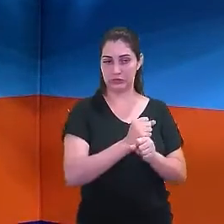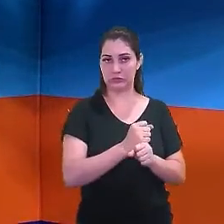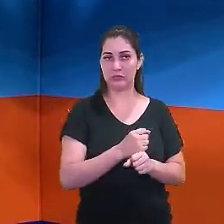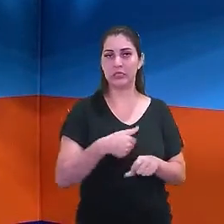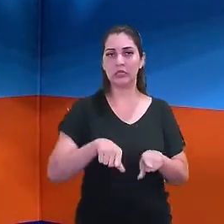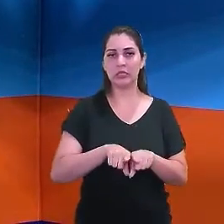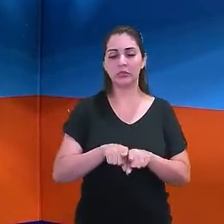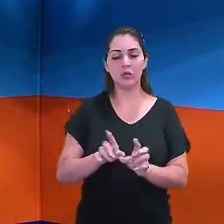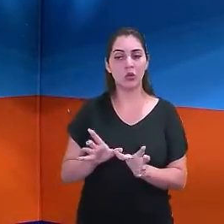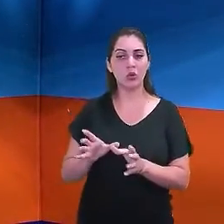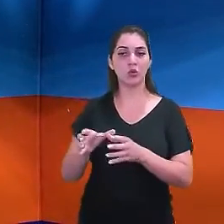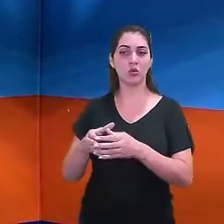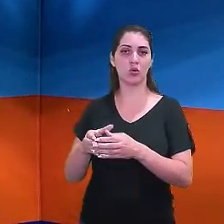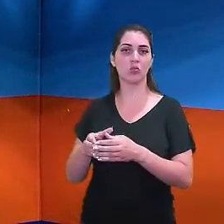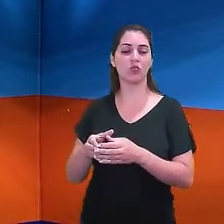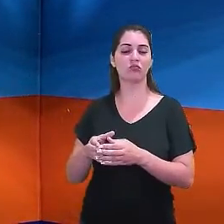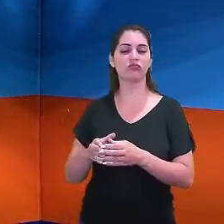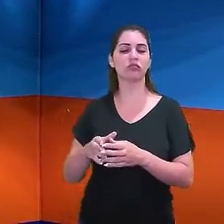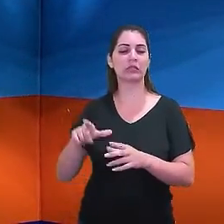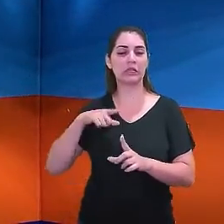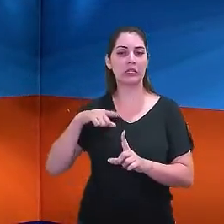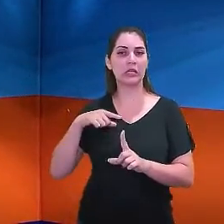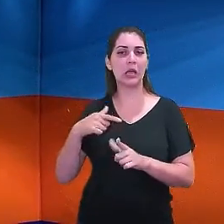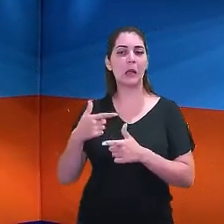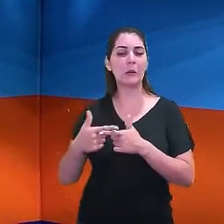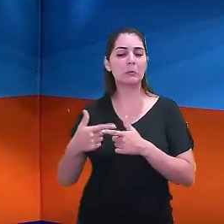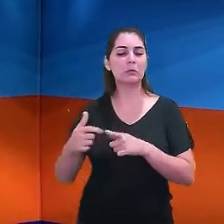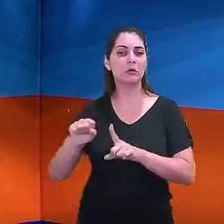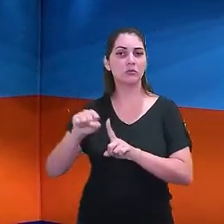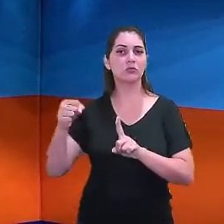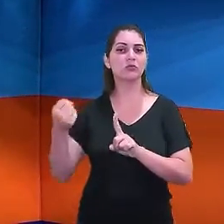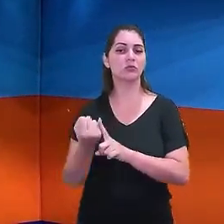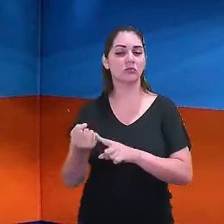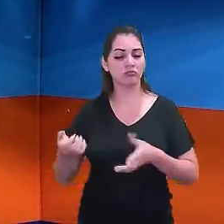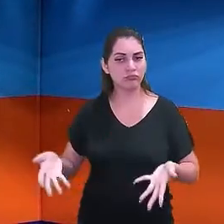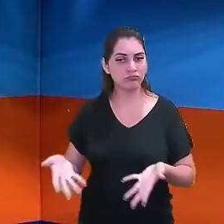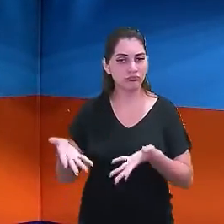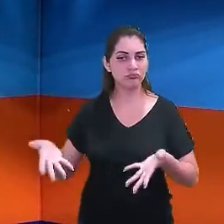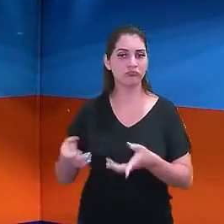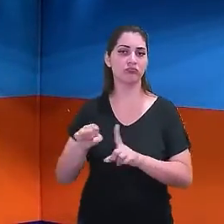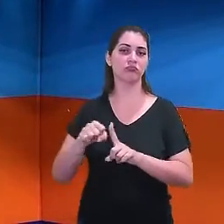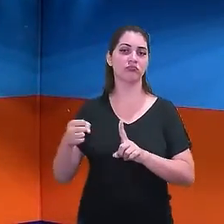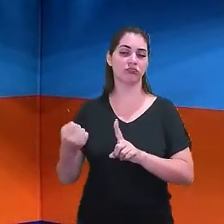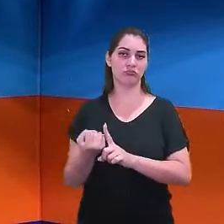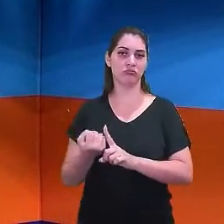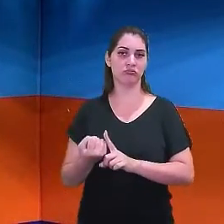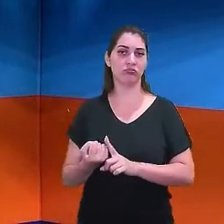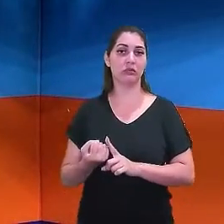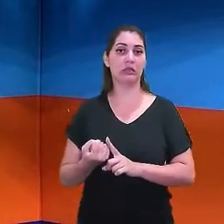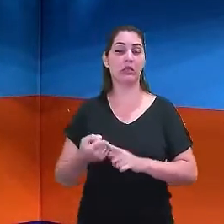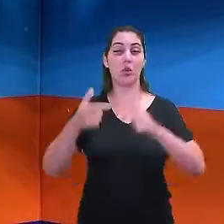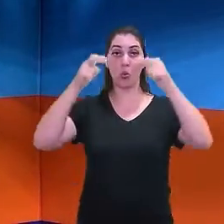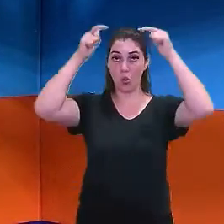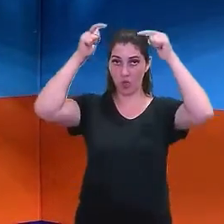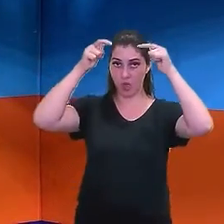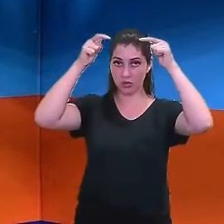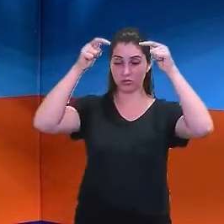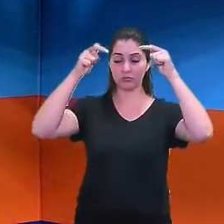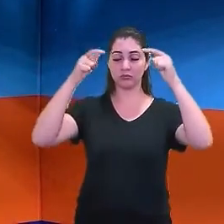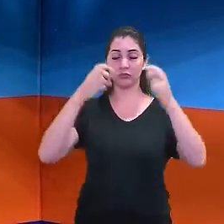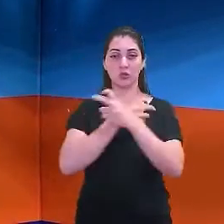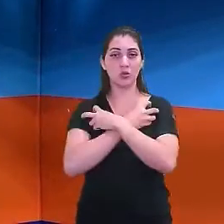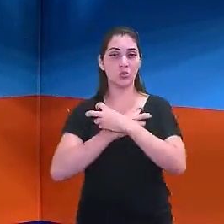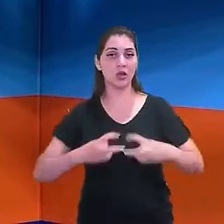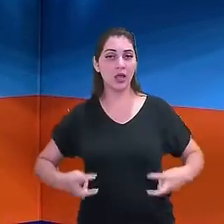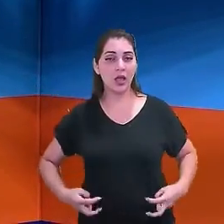que era mais por questões revolucionárias sociais, questão mesmo em prol da sociedade. Que o rei do cangaceiro era quem? Lampião e